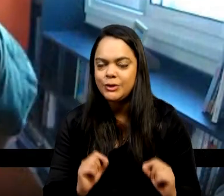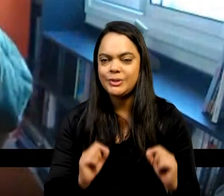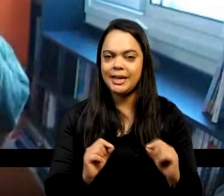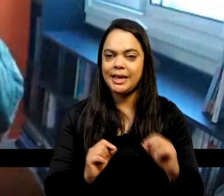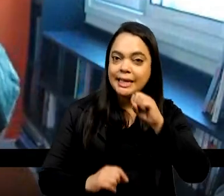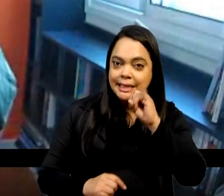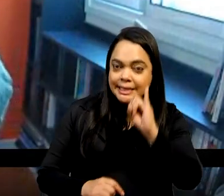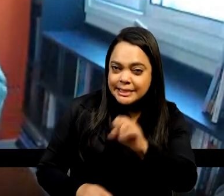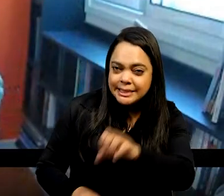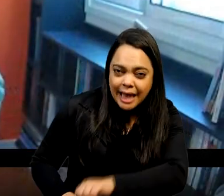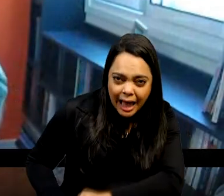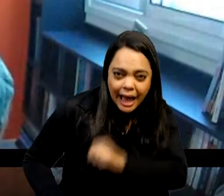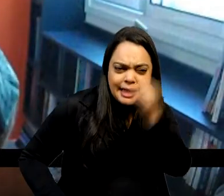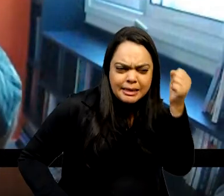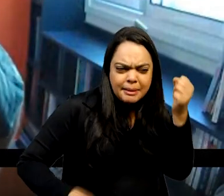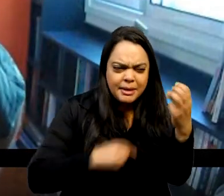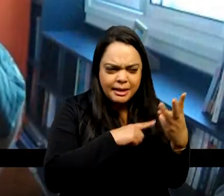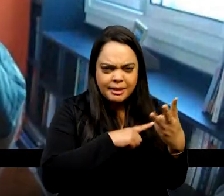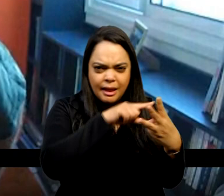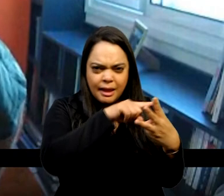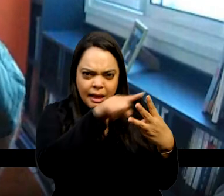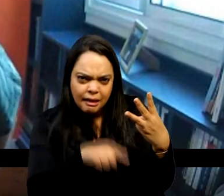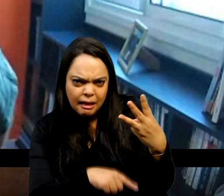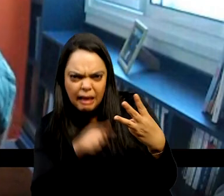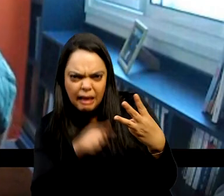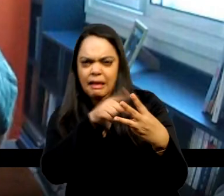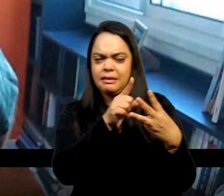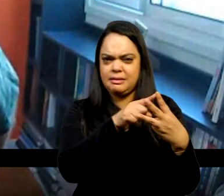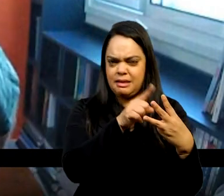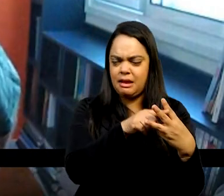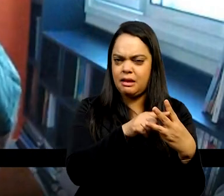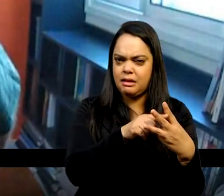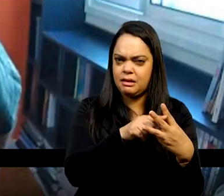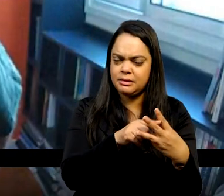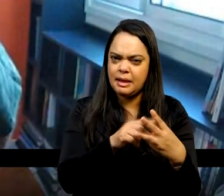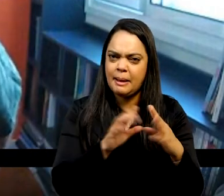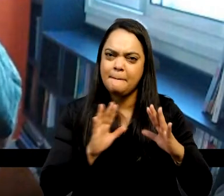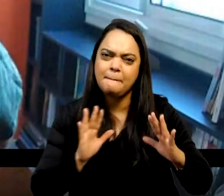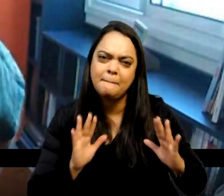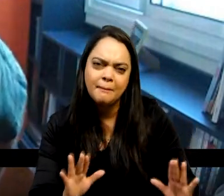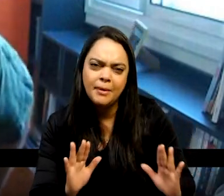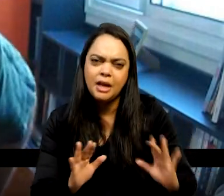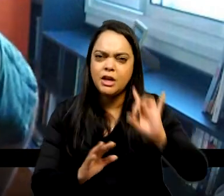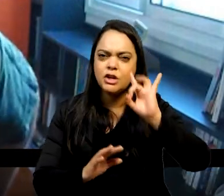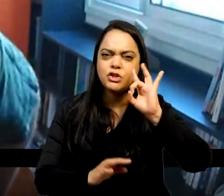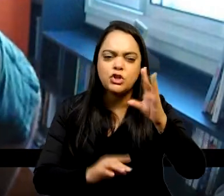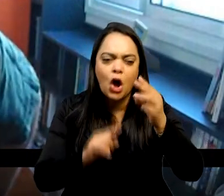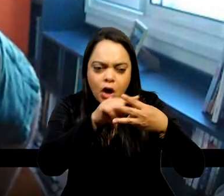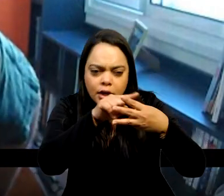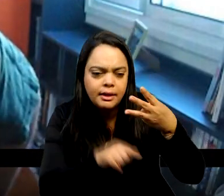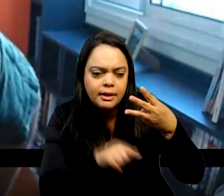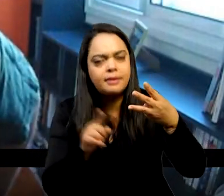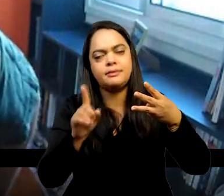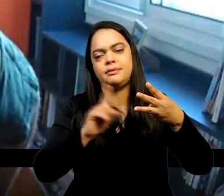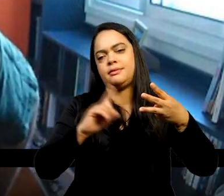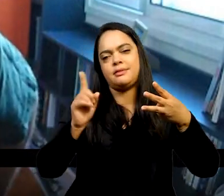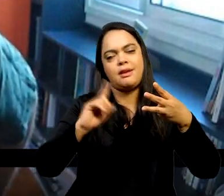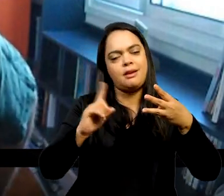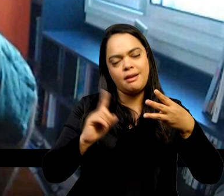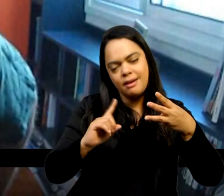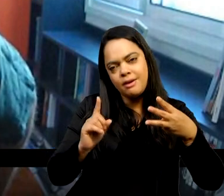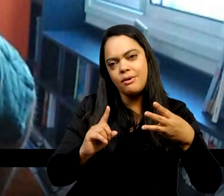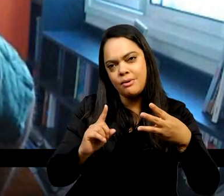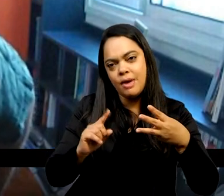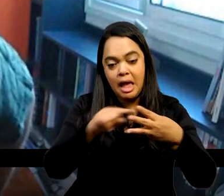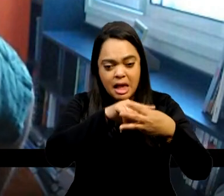independência foi essas três coisas. No entanto, que ela não foi apenas essas três coisas, e